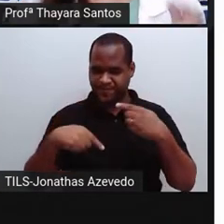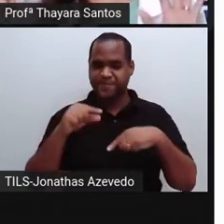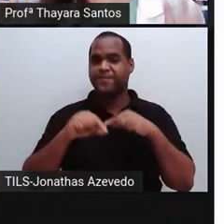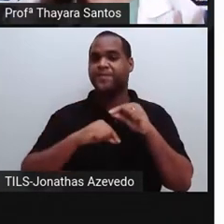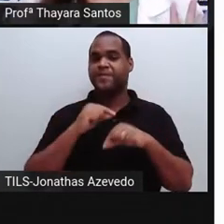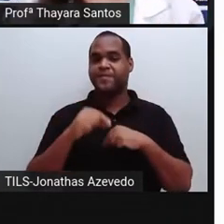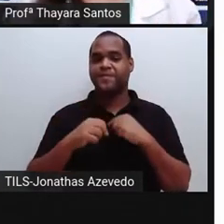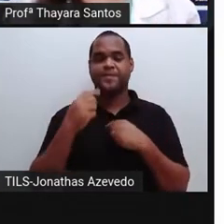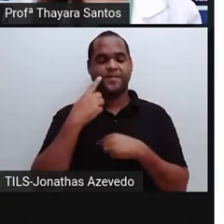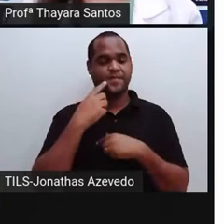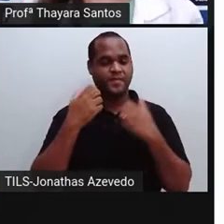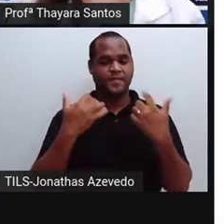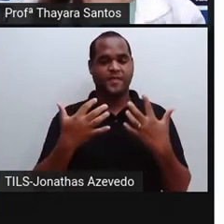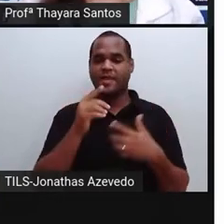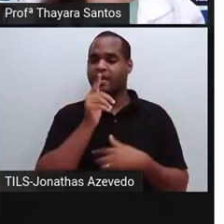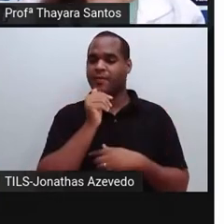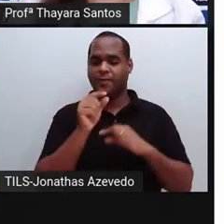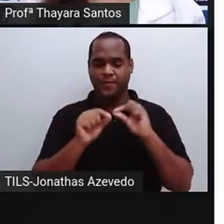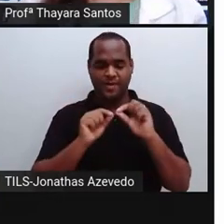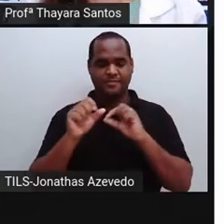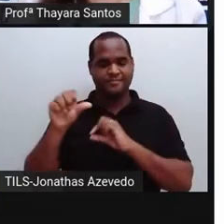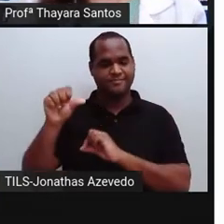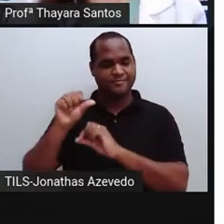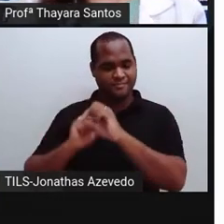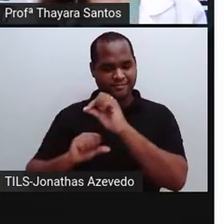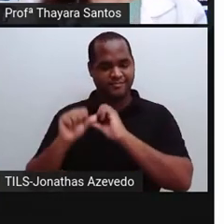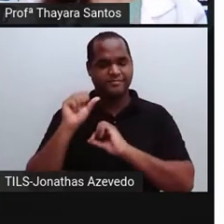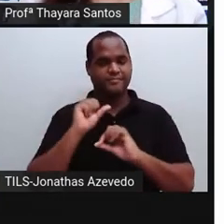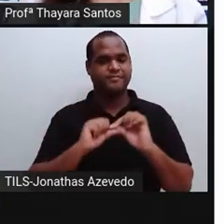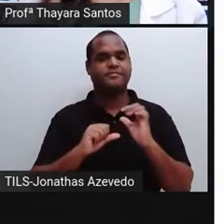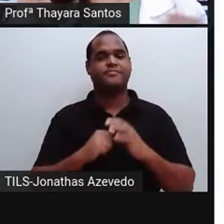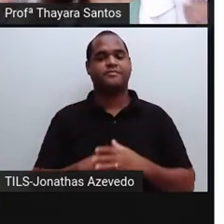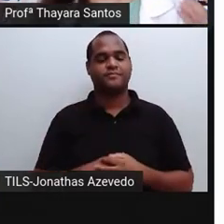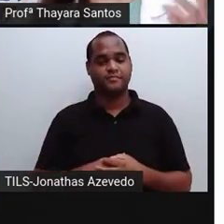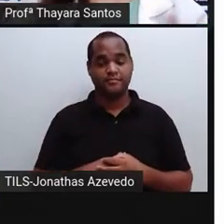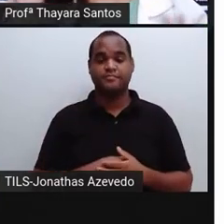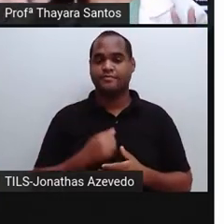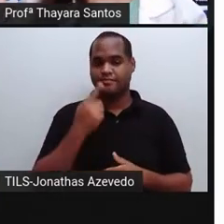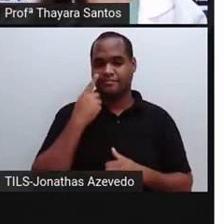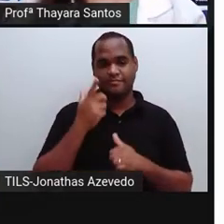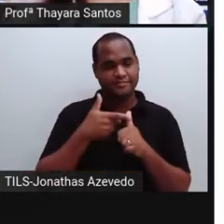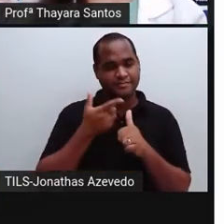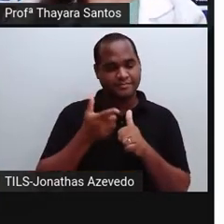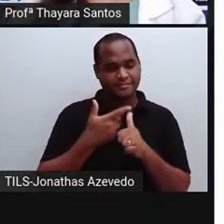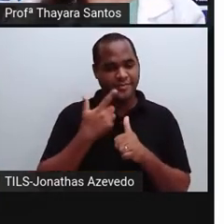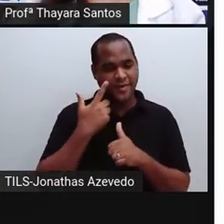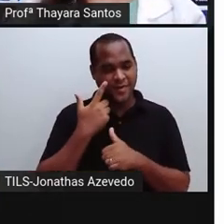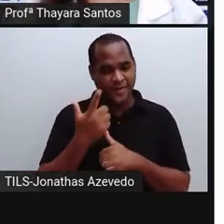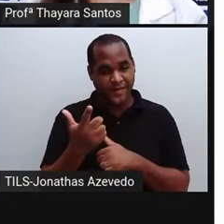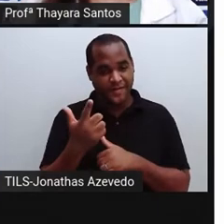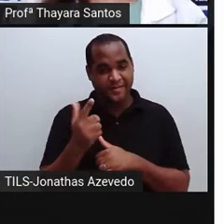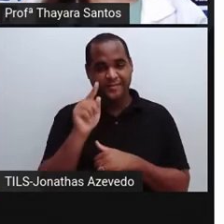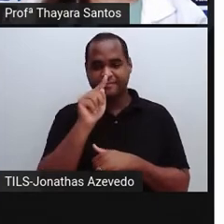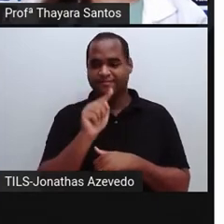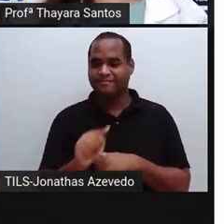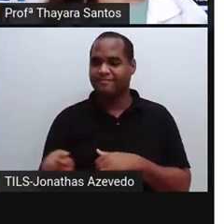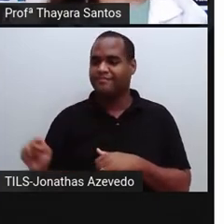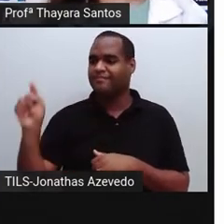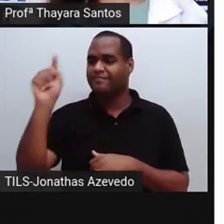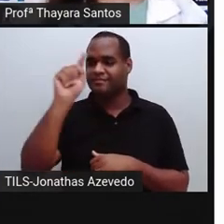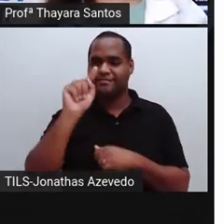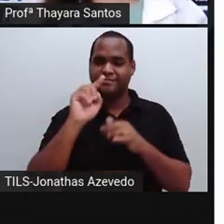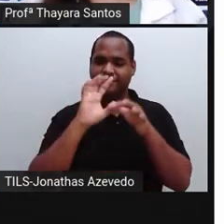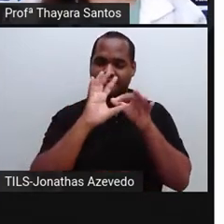Mas primeiro, vamos ver como é que essa água se renova. Primeiro, tem esse fenômeno aí que vocês já devem conhecer, que é o ciclo da